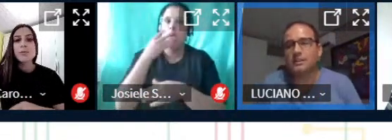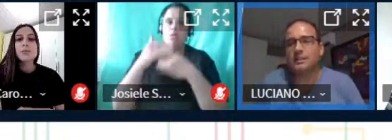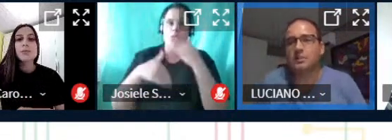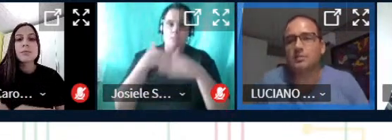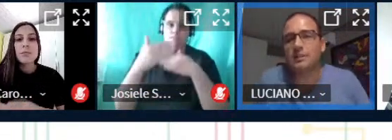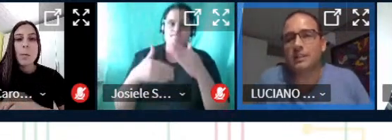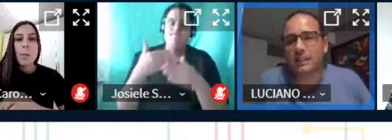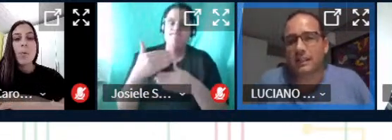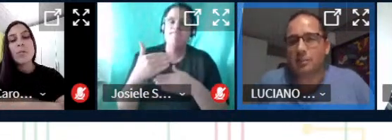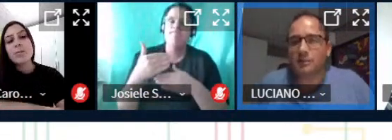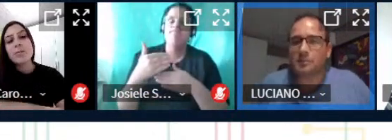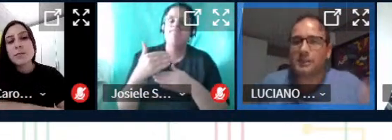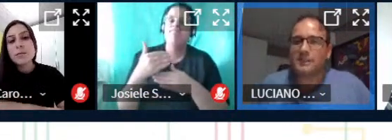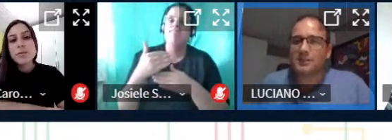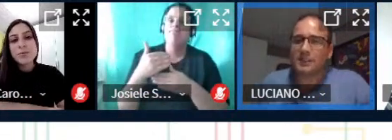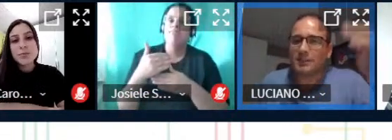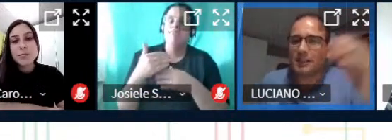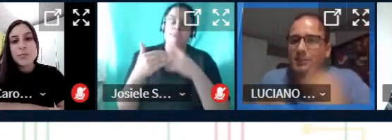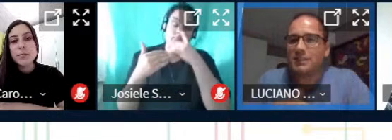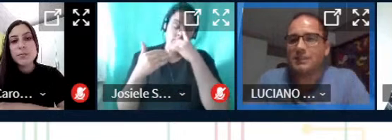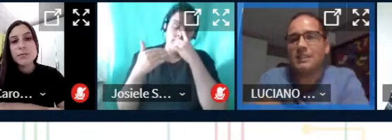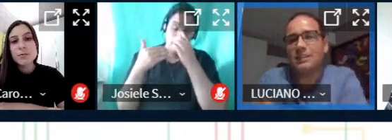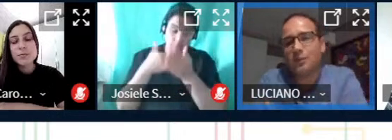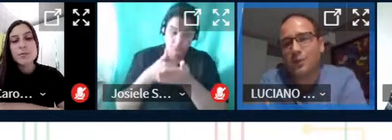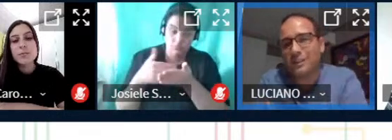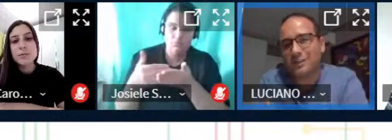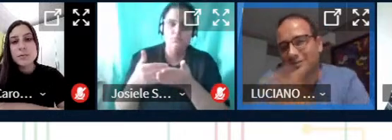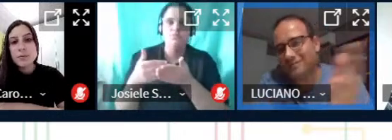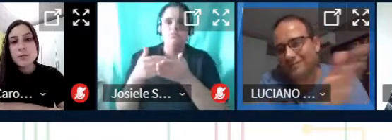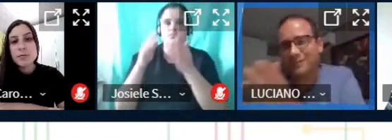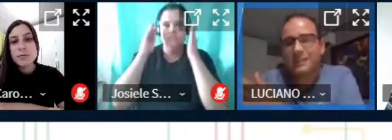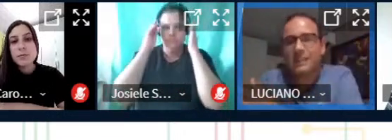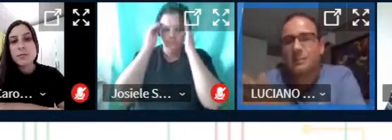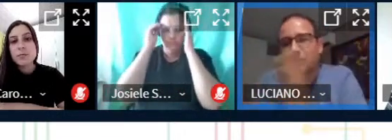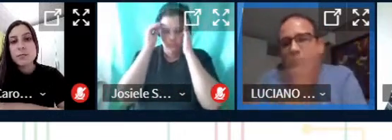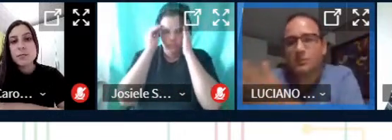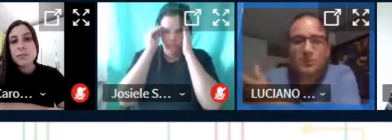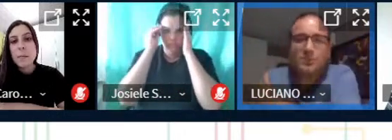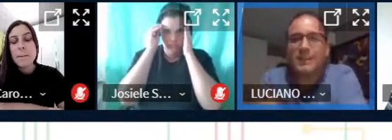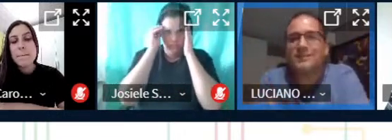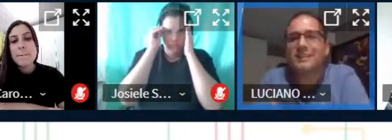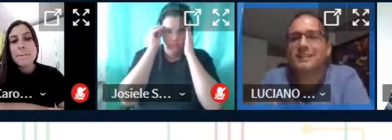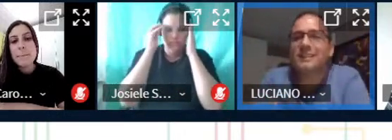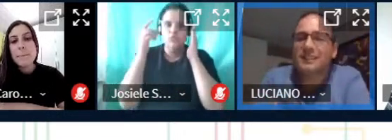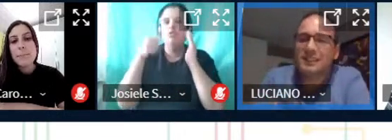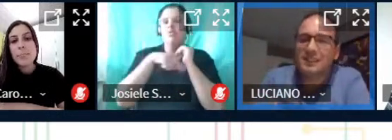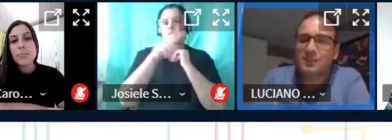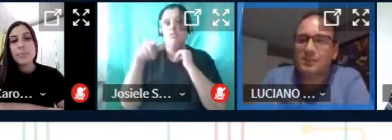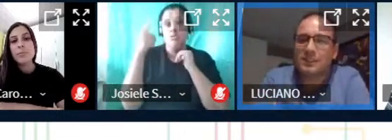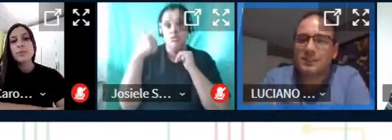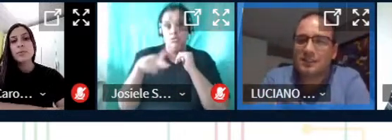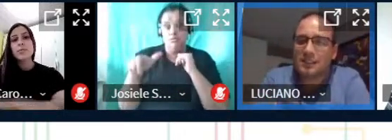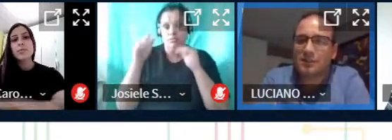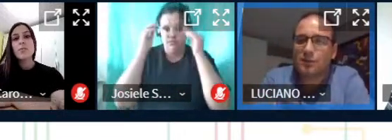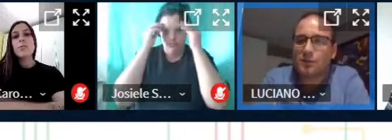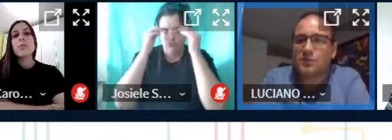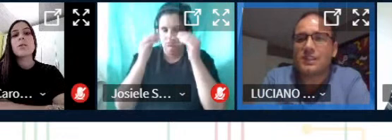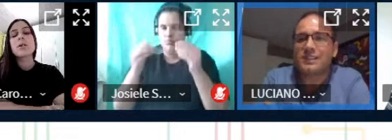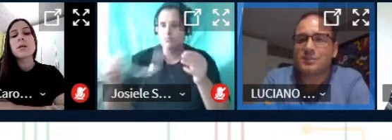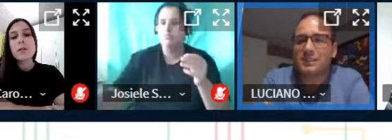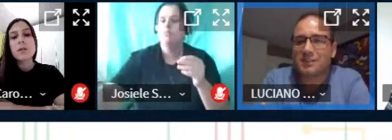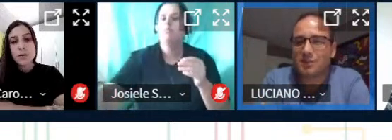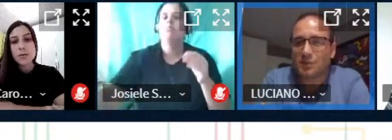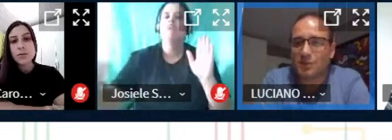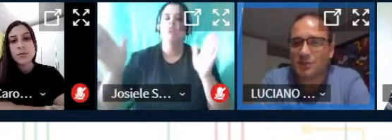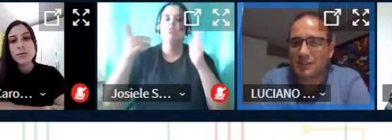como tu falou deu aquele pontapé inicial que teve lá no início ele não foi tão mas vocês continuaram então que está dando